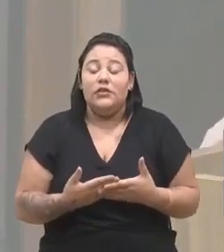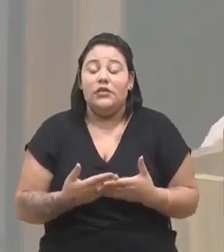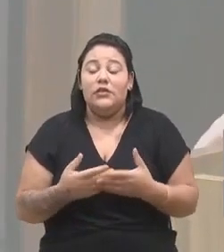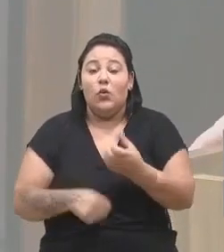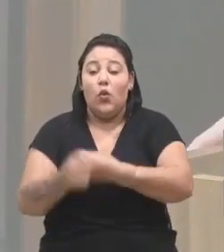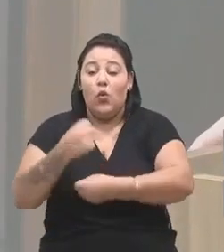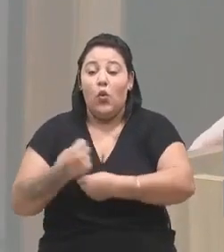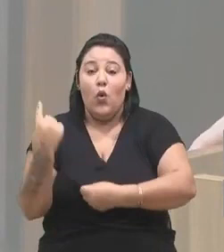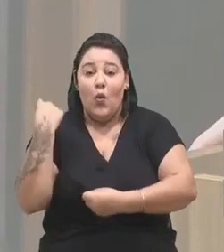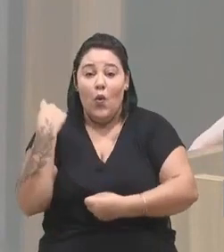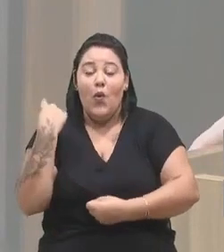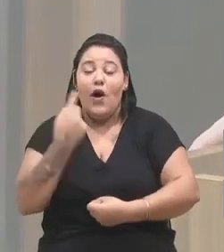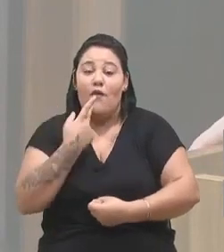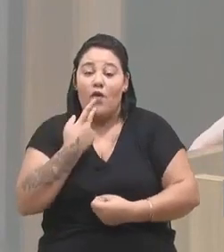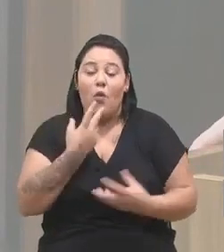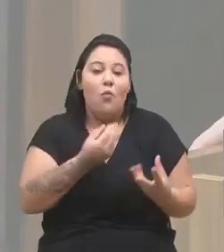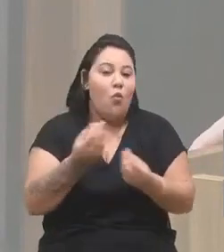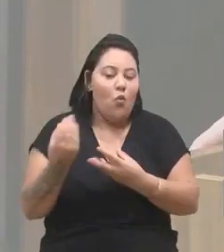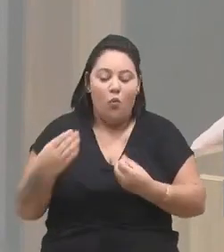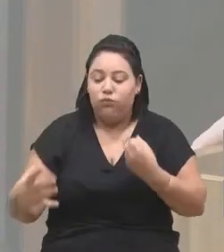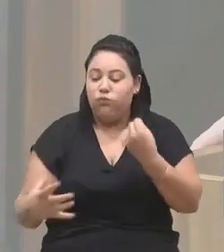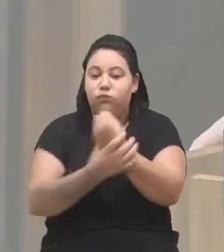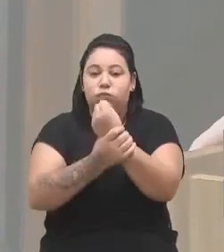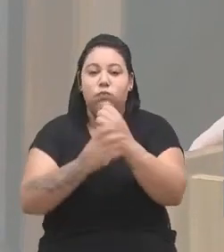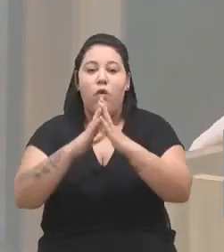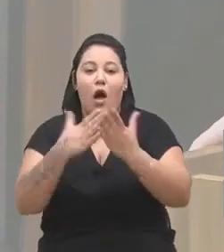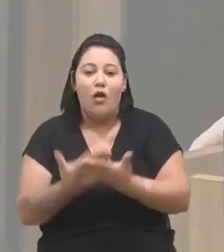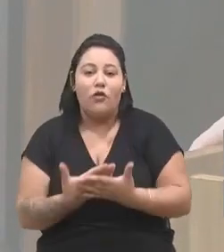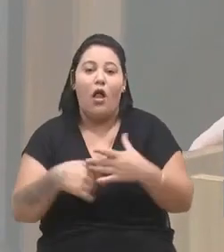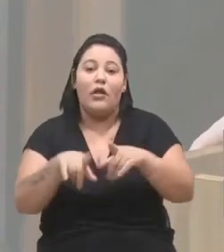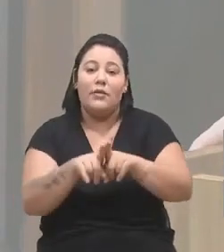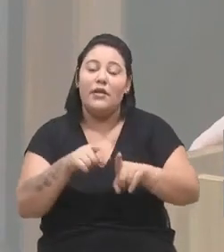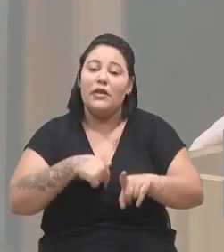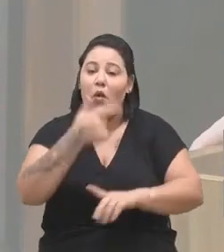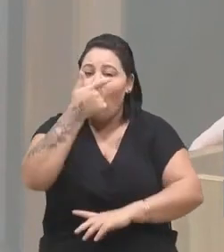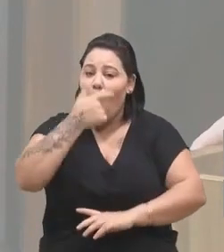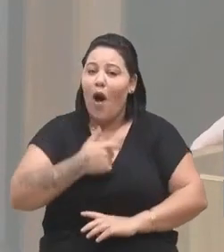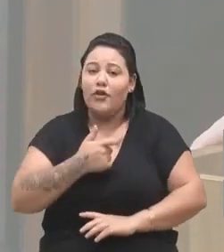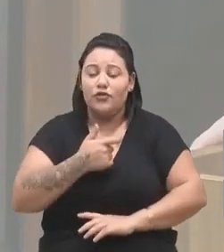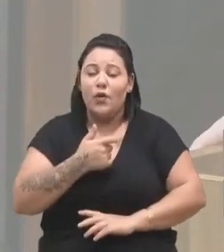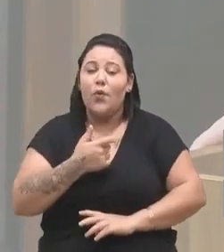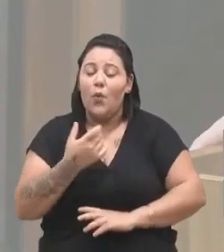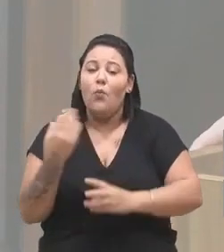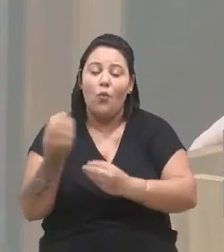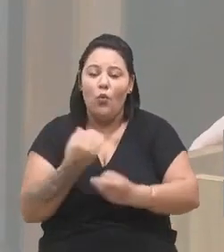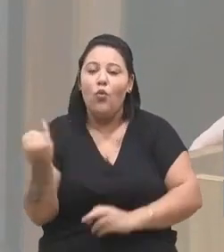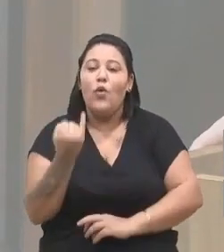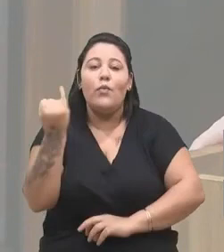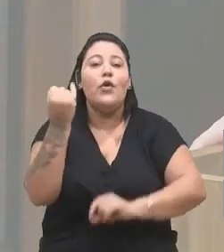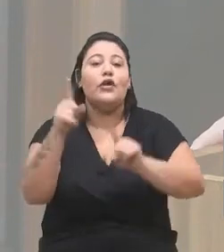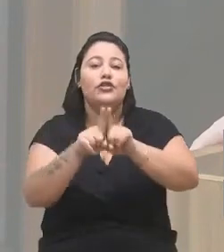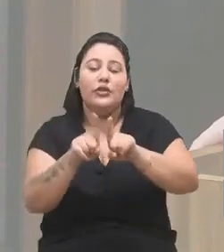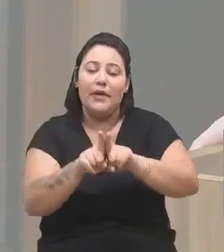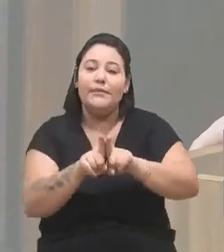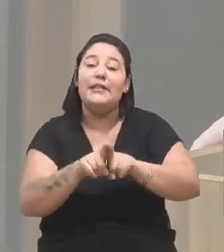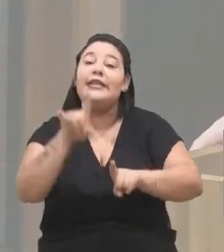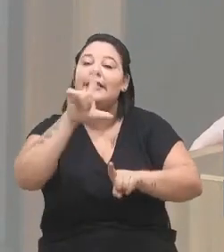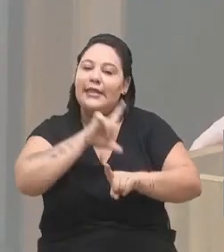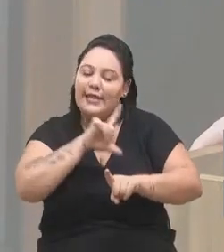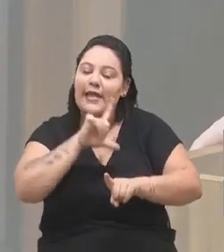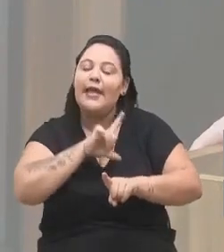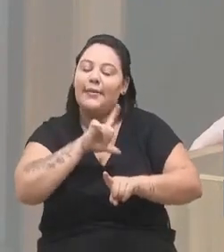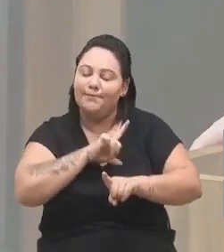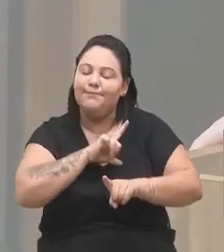passado uma questão de segurança escolar. Então, acho que cabe e vem acalhar muito essa legislação.